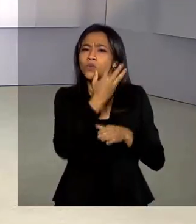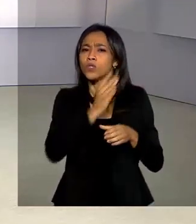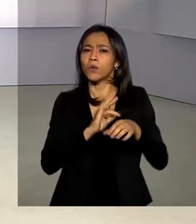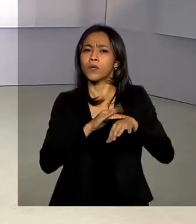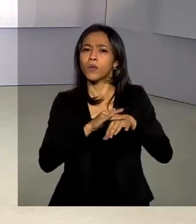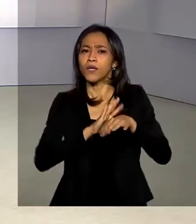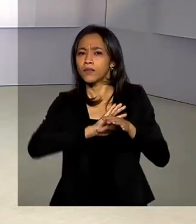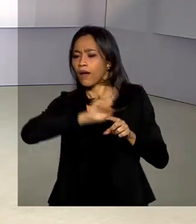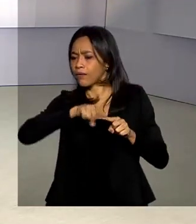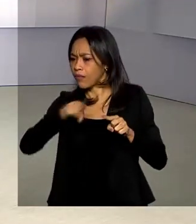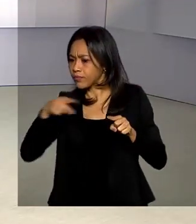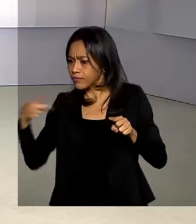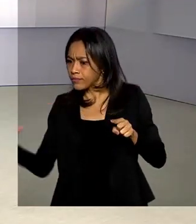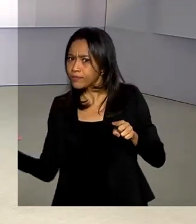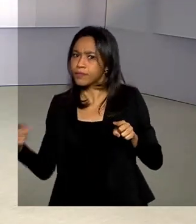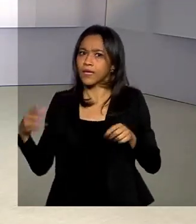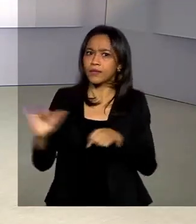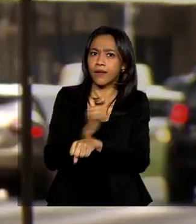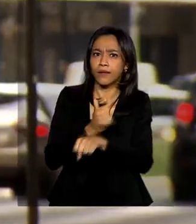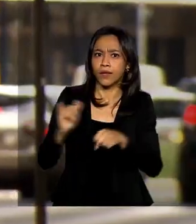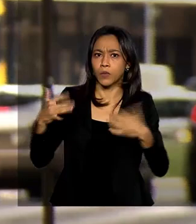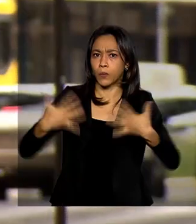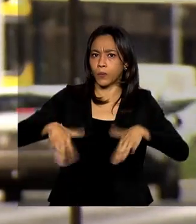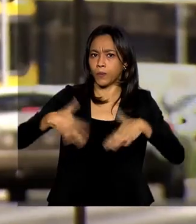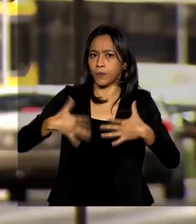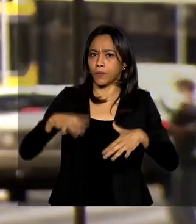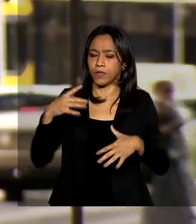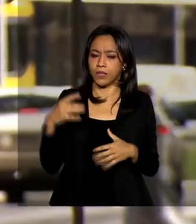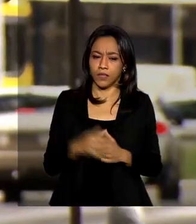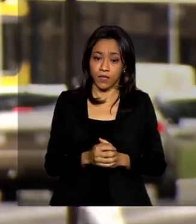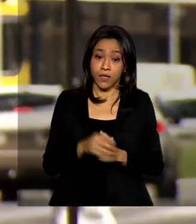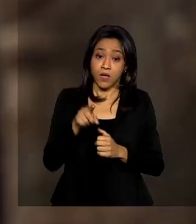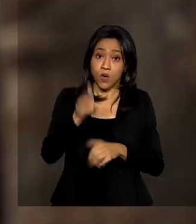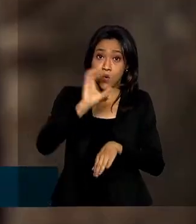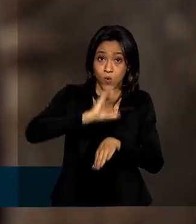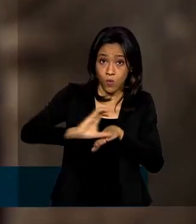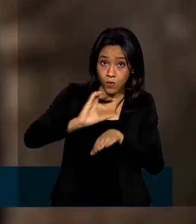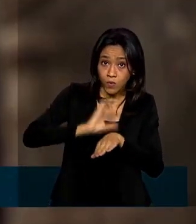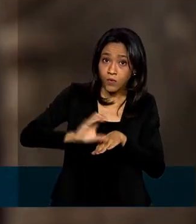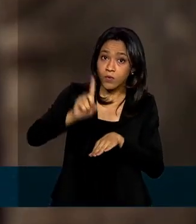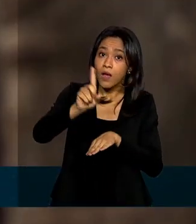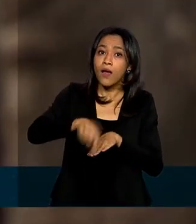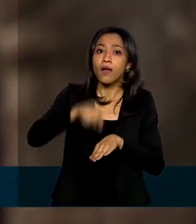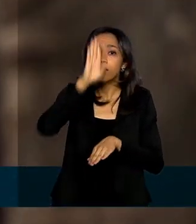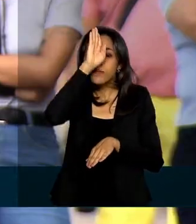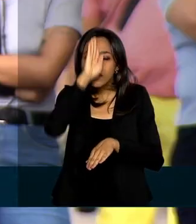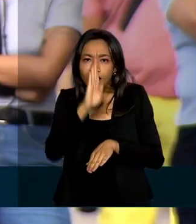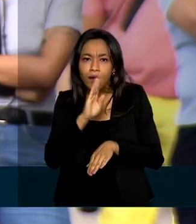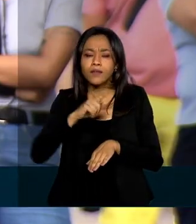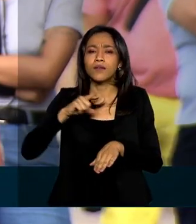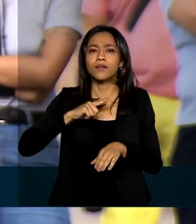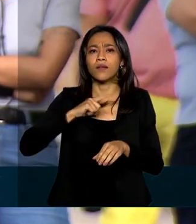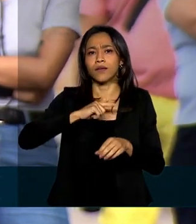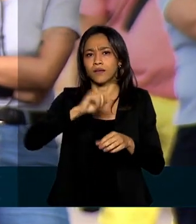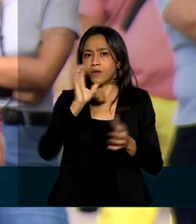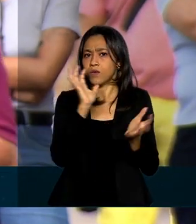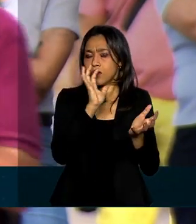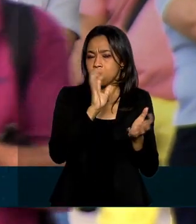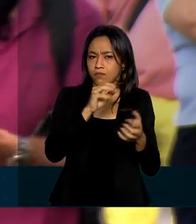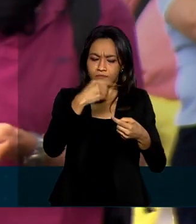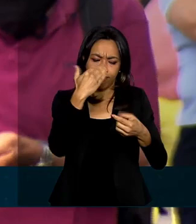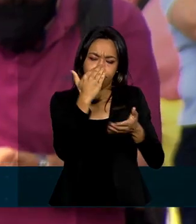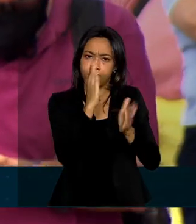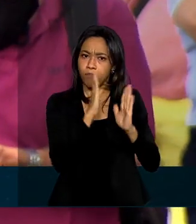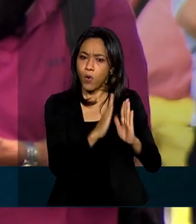procedimentos mais complexos. O curso é de graça e possui três módulos. O primeiro